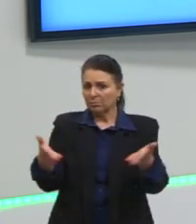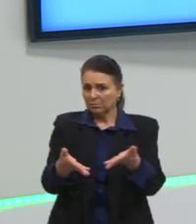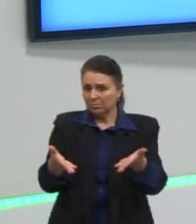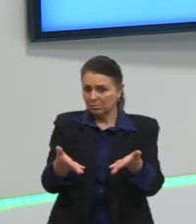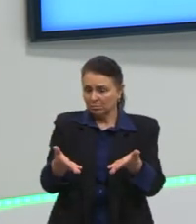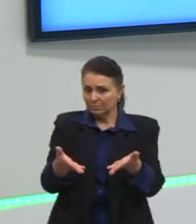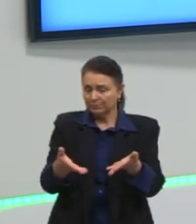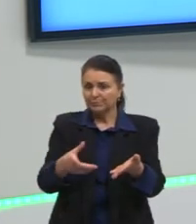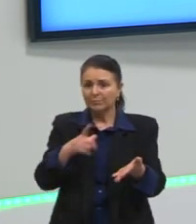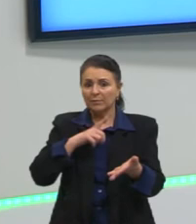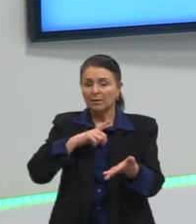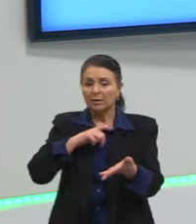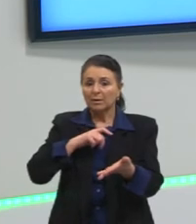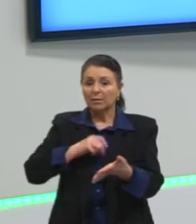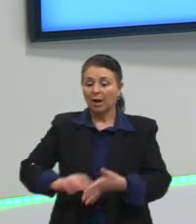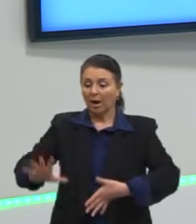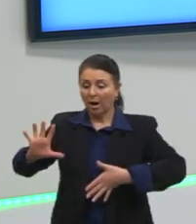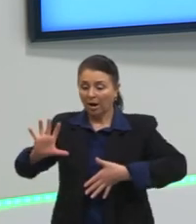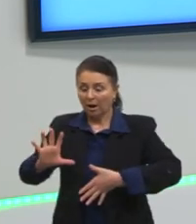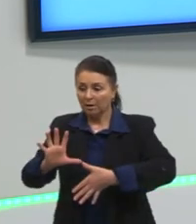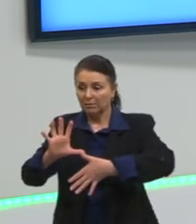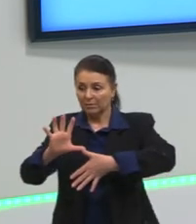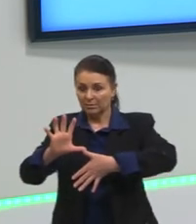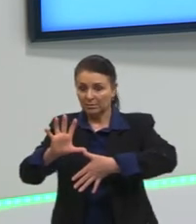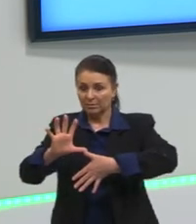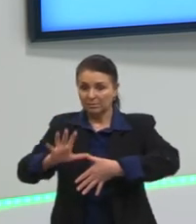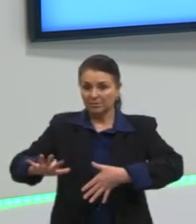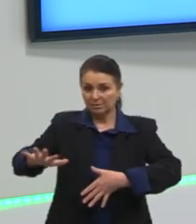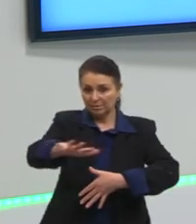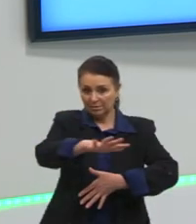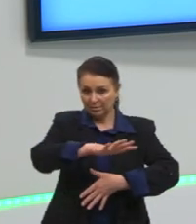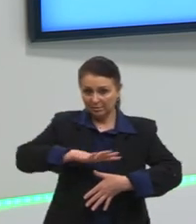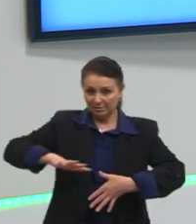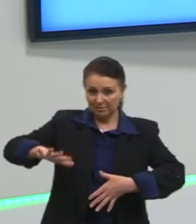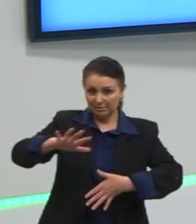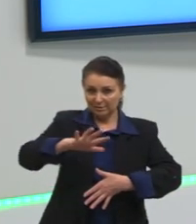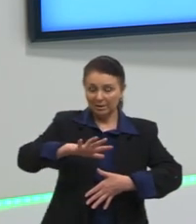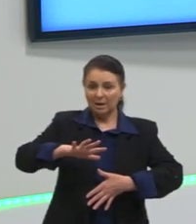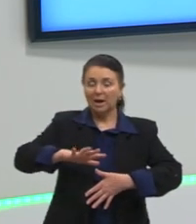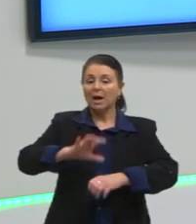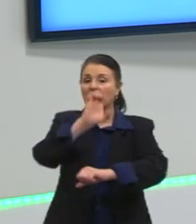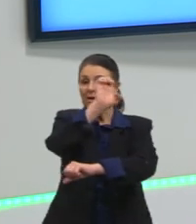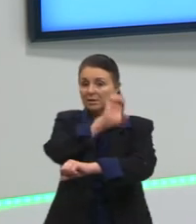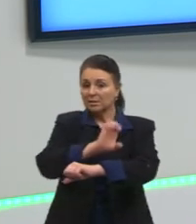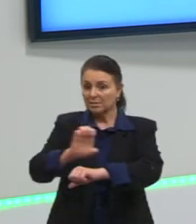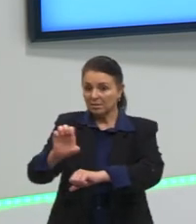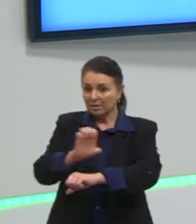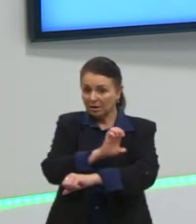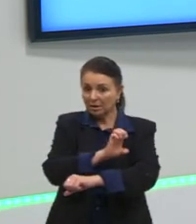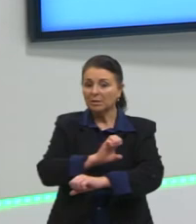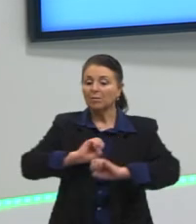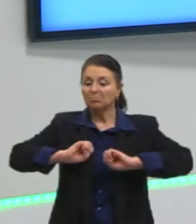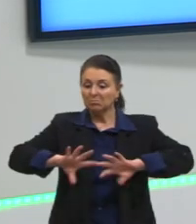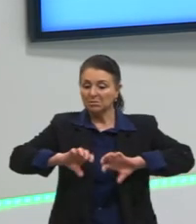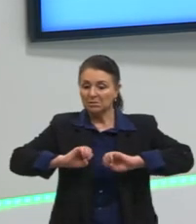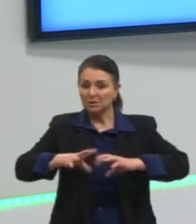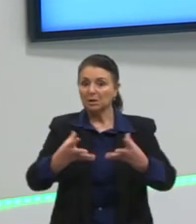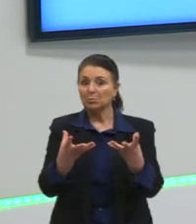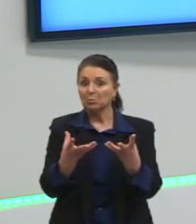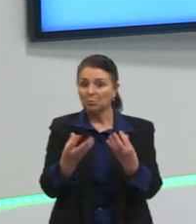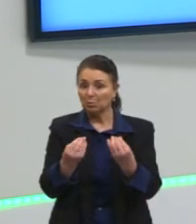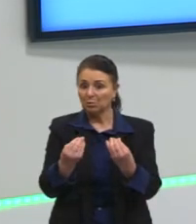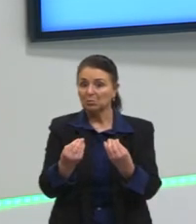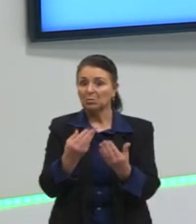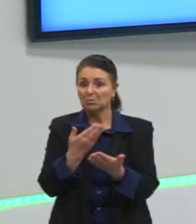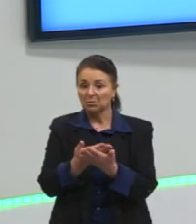falei para vocês, a cartografia, topografia, a área da engenharia, né? Que trabalha muito com as ciências geodésicas,